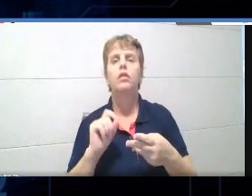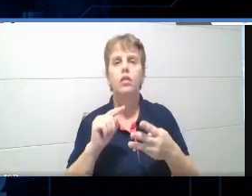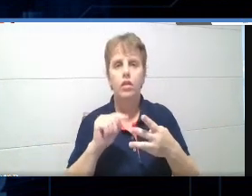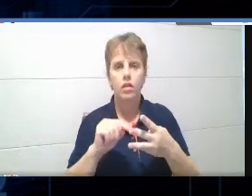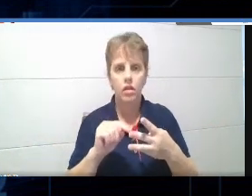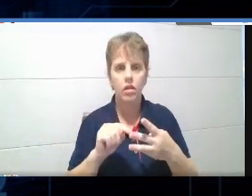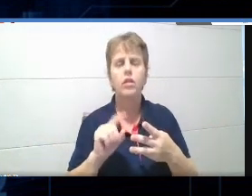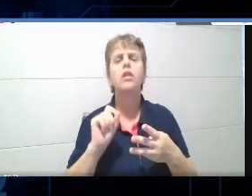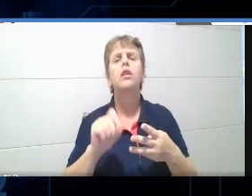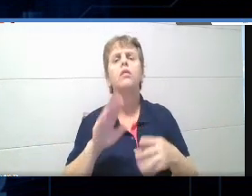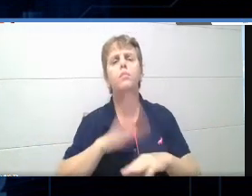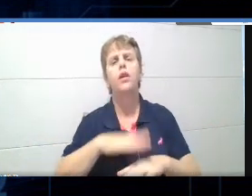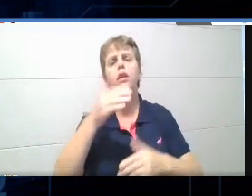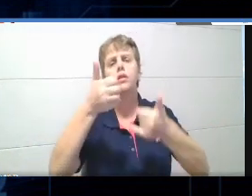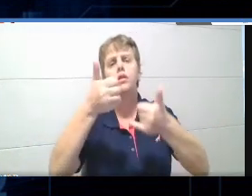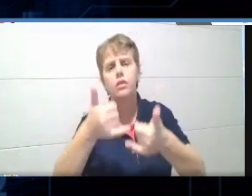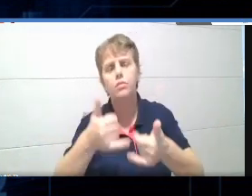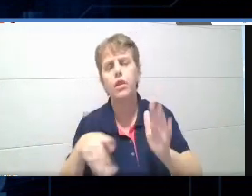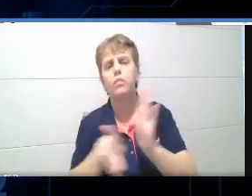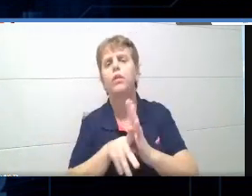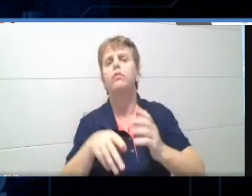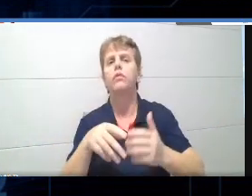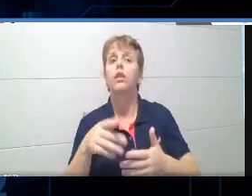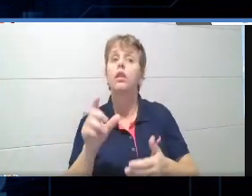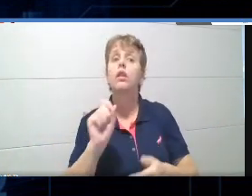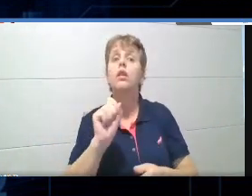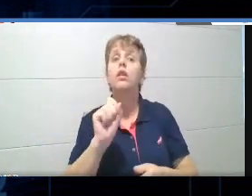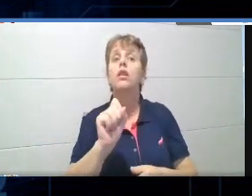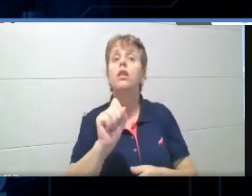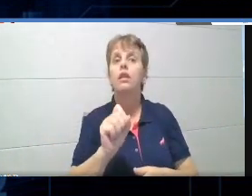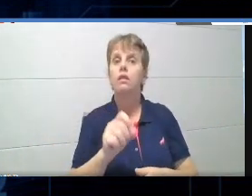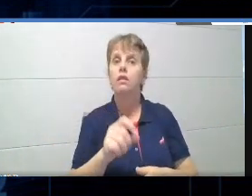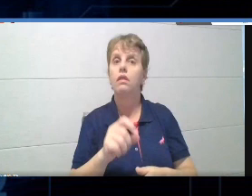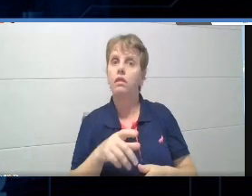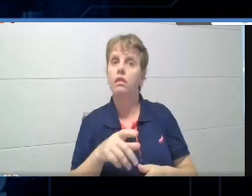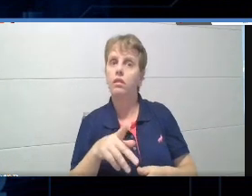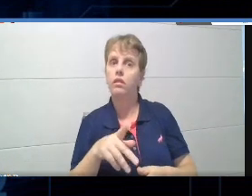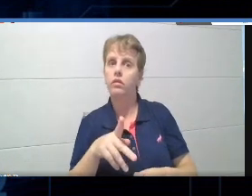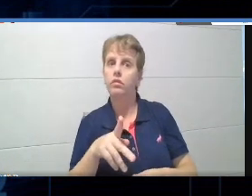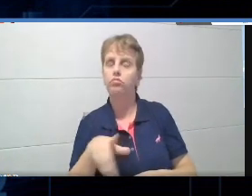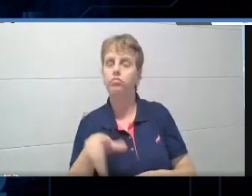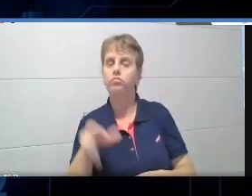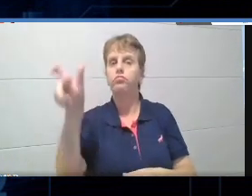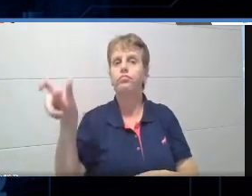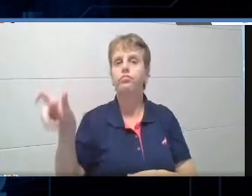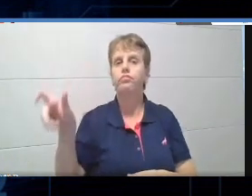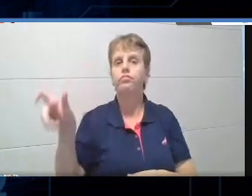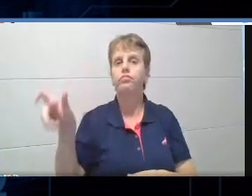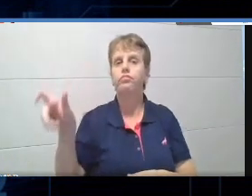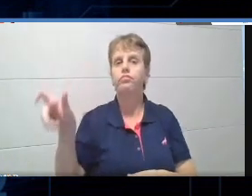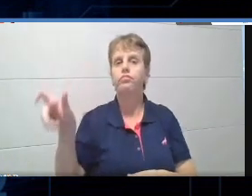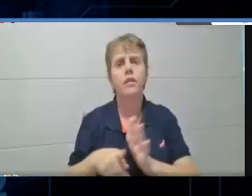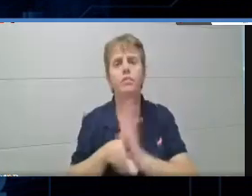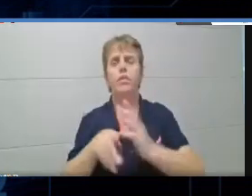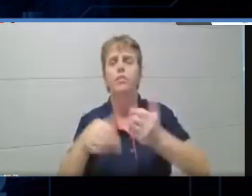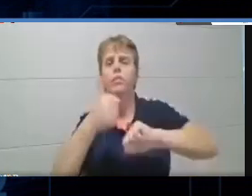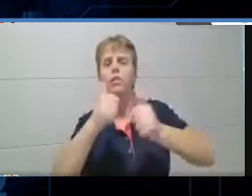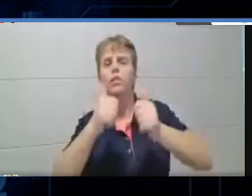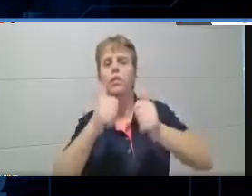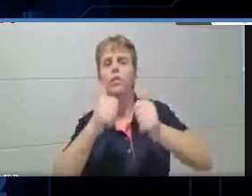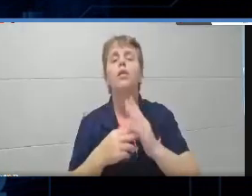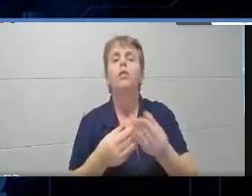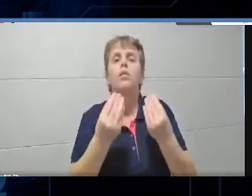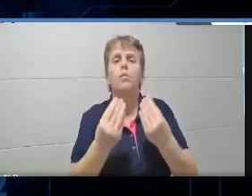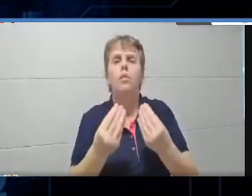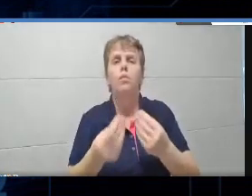avaliação? Então nós vamos trazer alguns pensadores que falam sobre avaliação. Como a avaliação pode tornar as